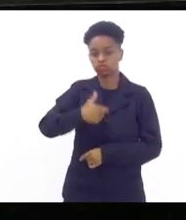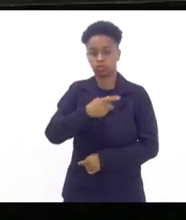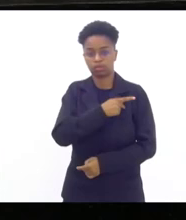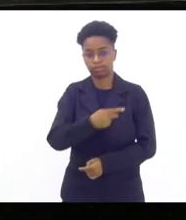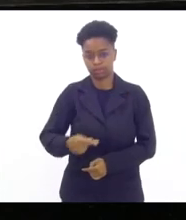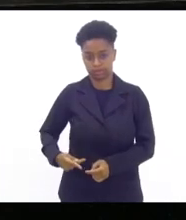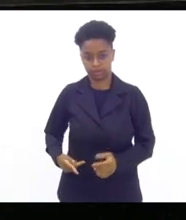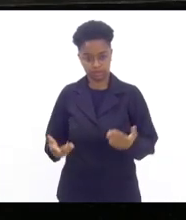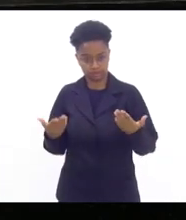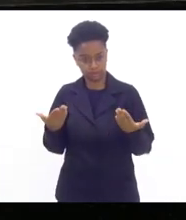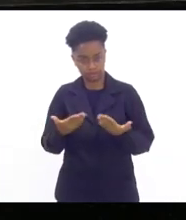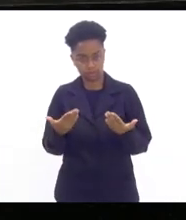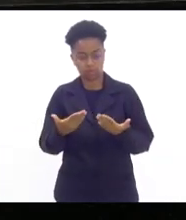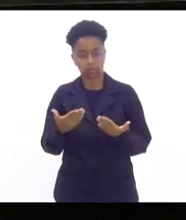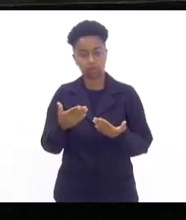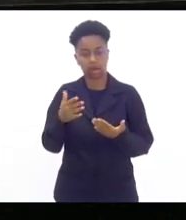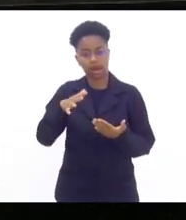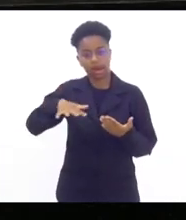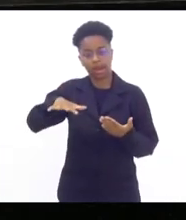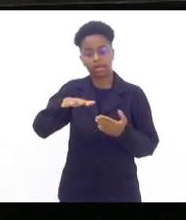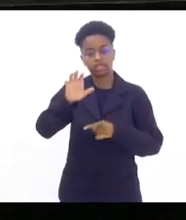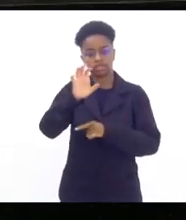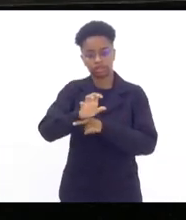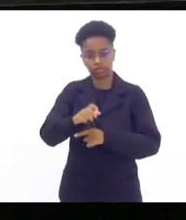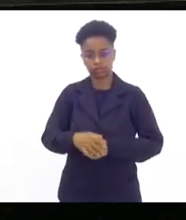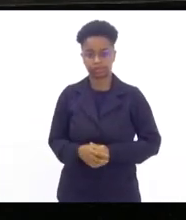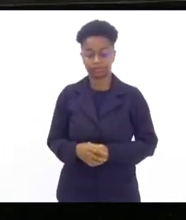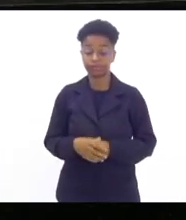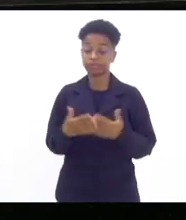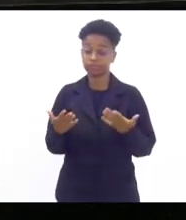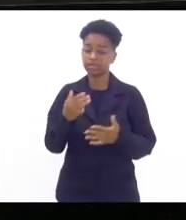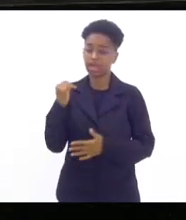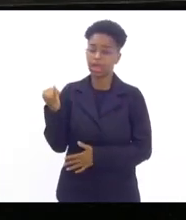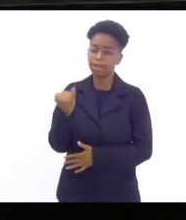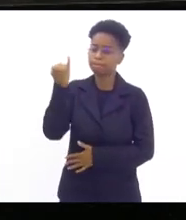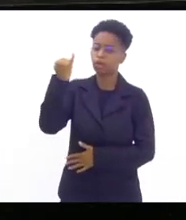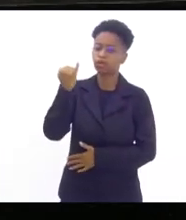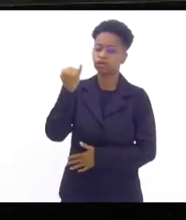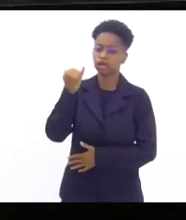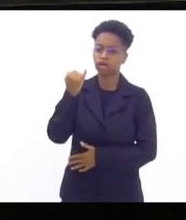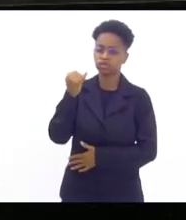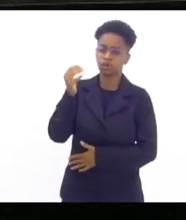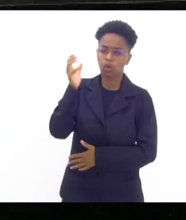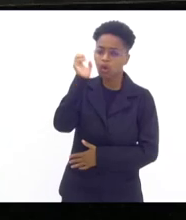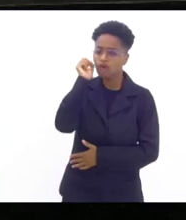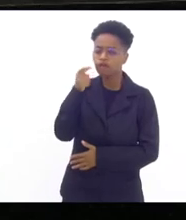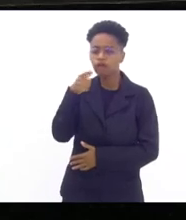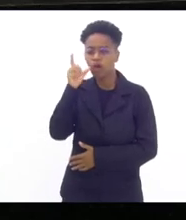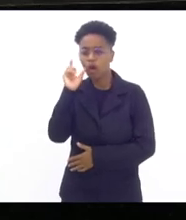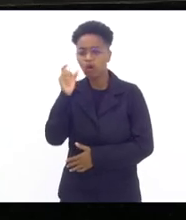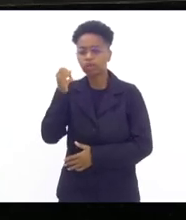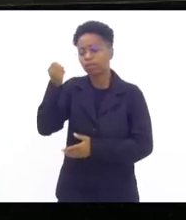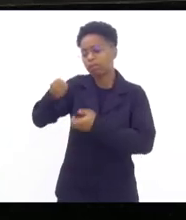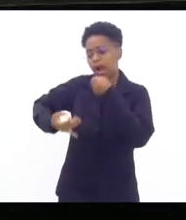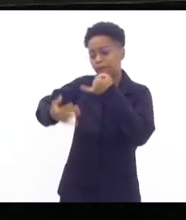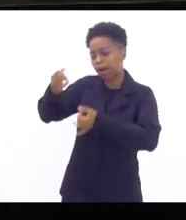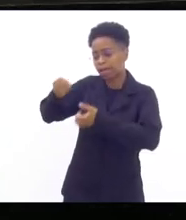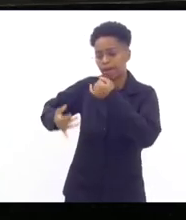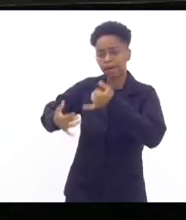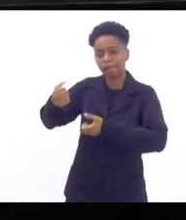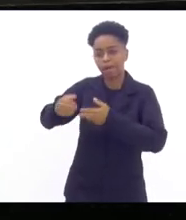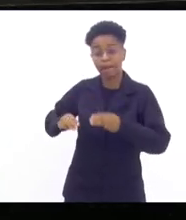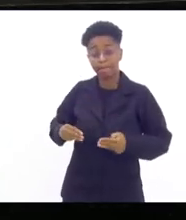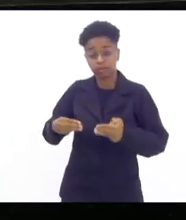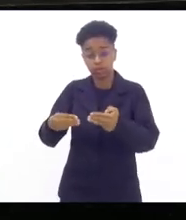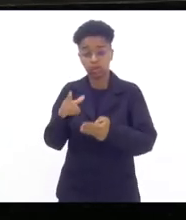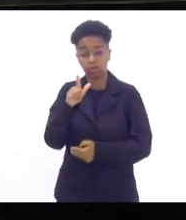exercício do diretório estadual e foi muito importante ouvir a explanação do ministro Lupe e